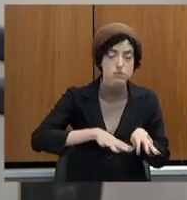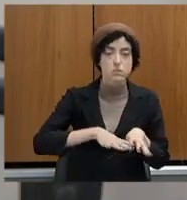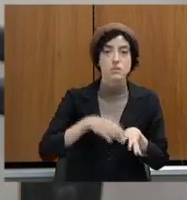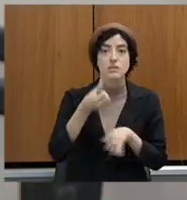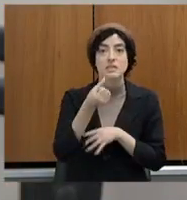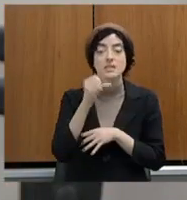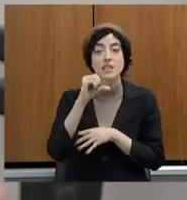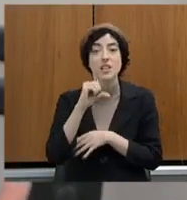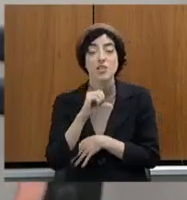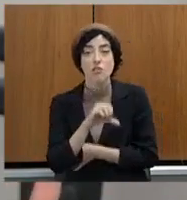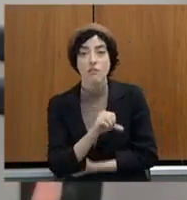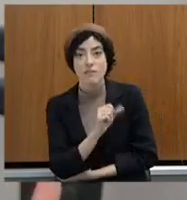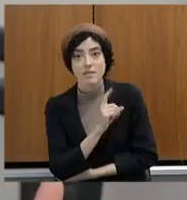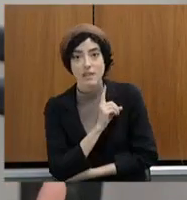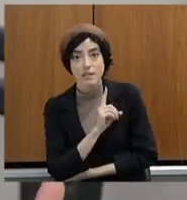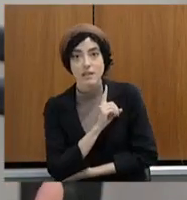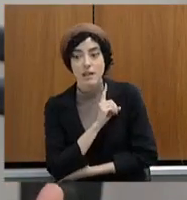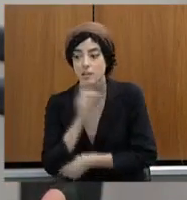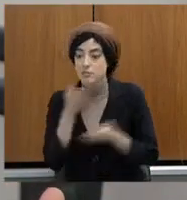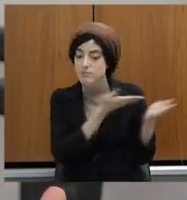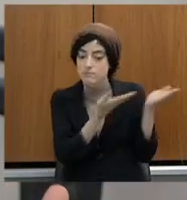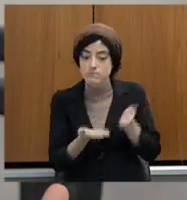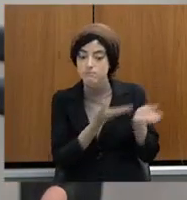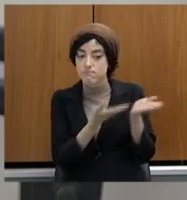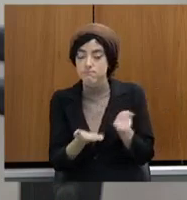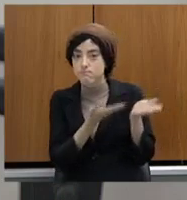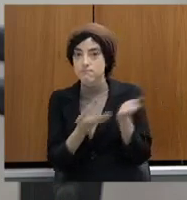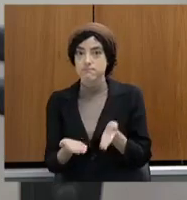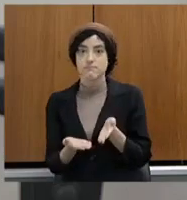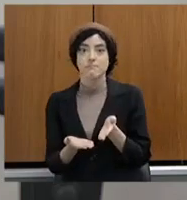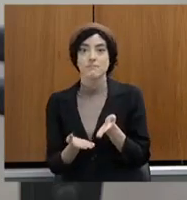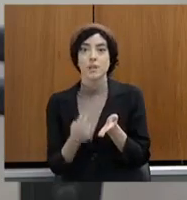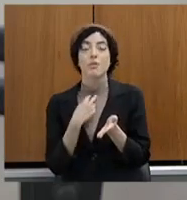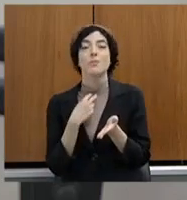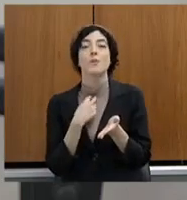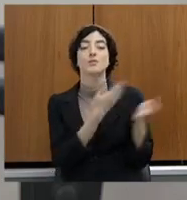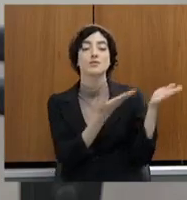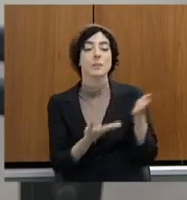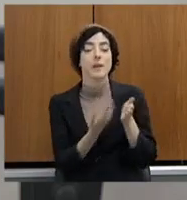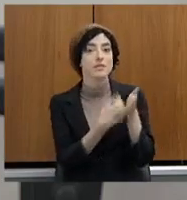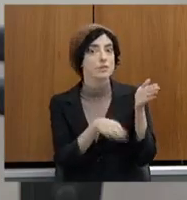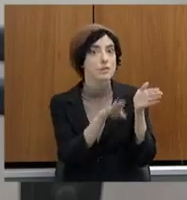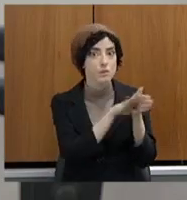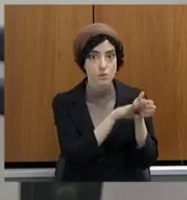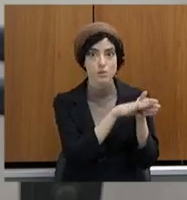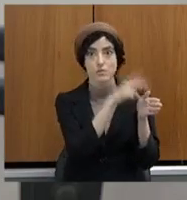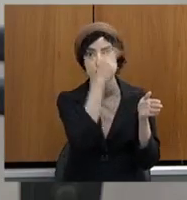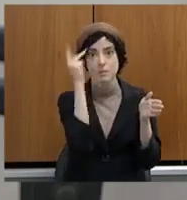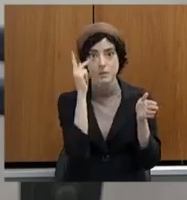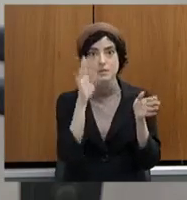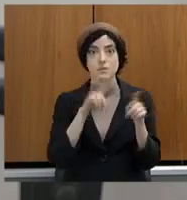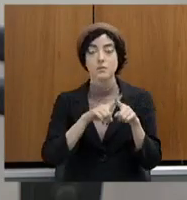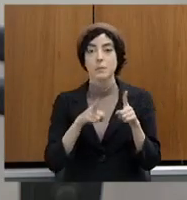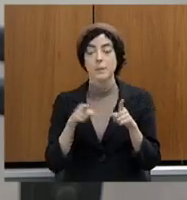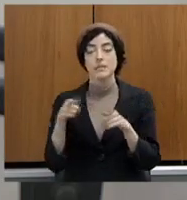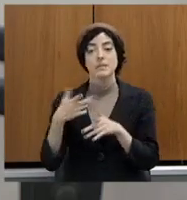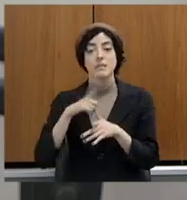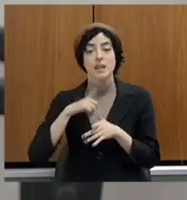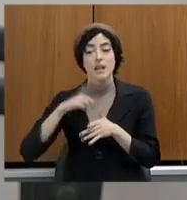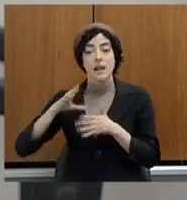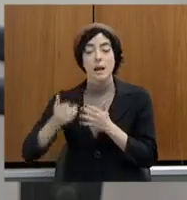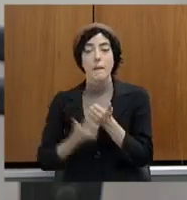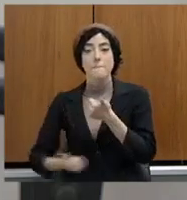porque falaram, olha, eu não posso chamar todo mundo. O senhor me aponta o quê com prioridade? Falei, a Polícia Civil. E ela continua sendo